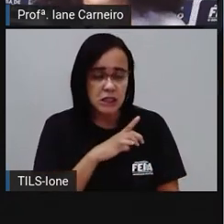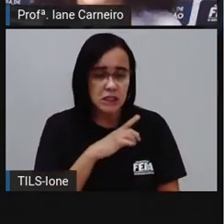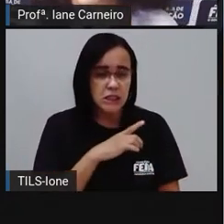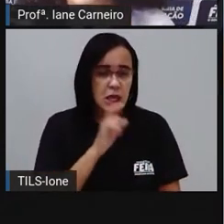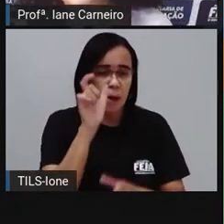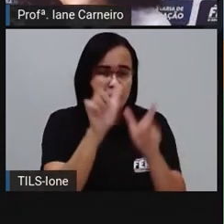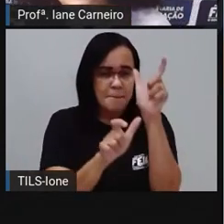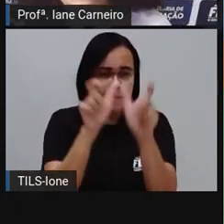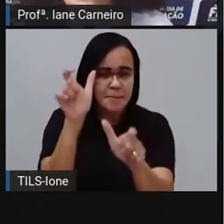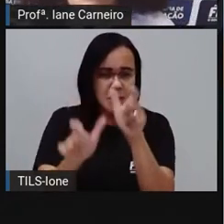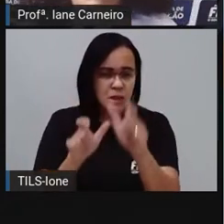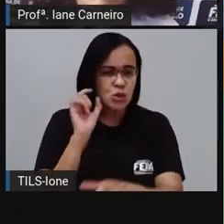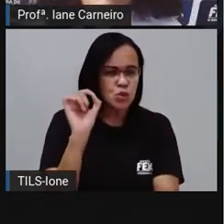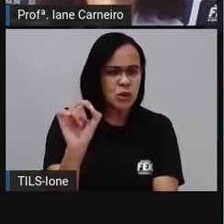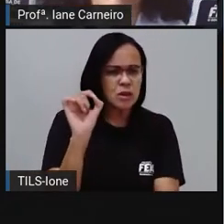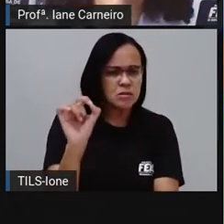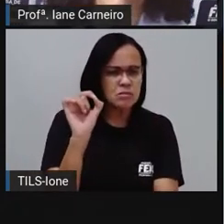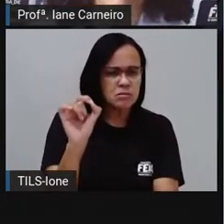como elas estão.